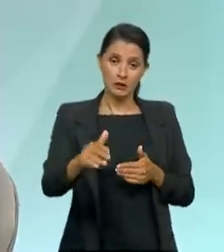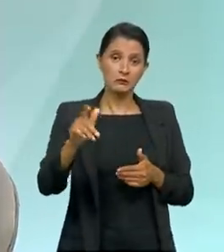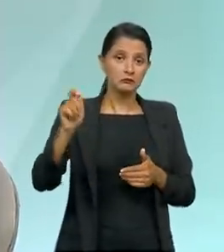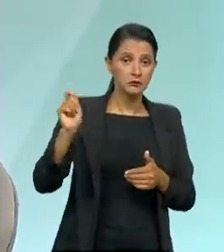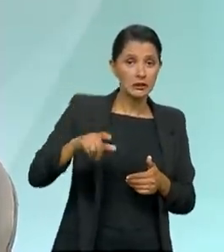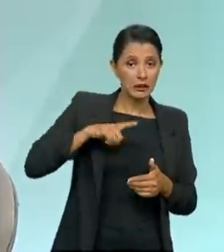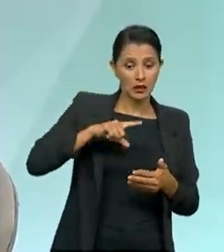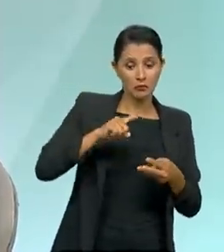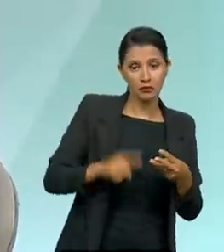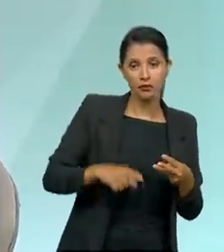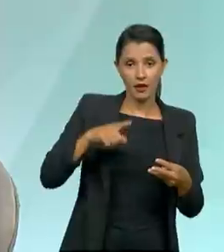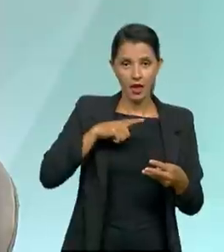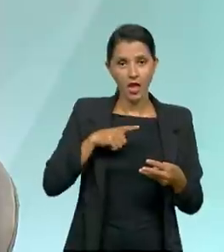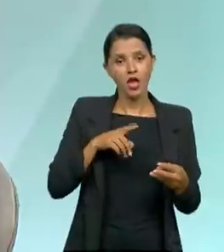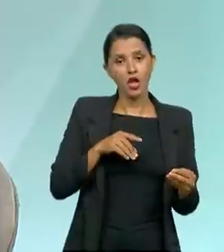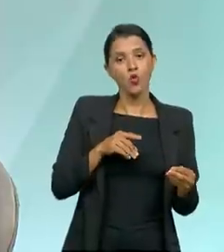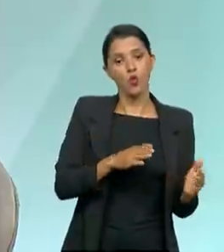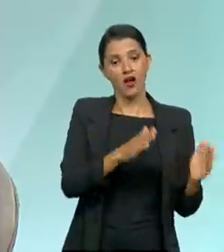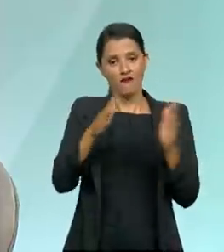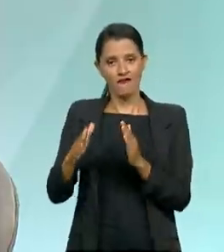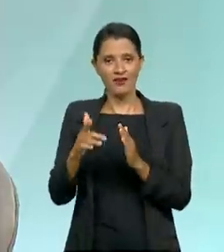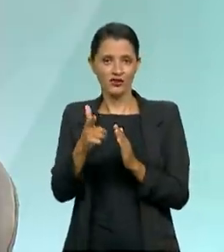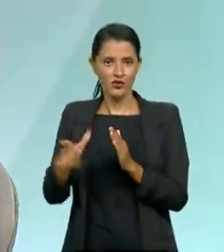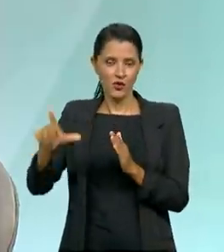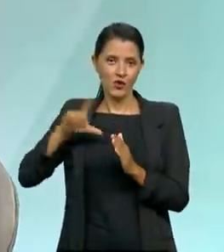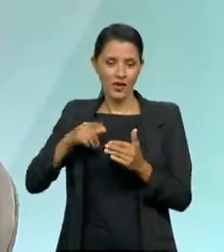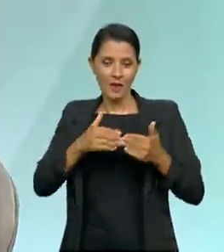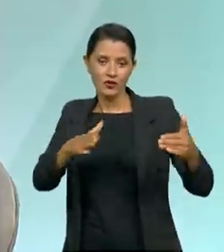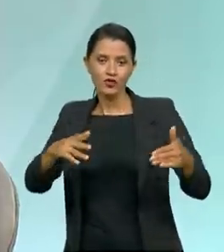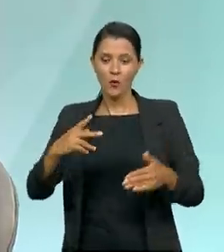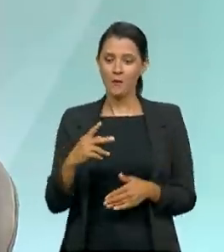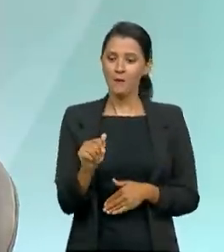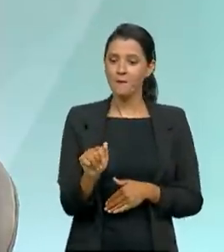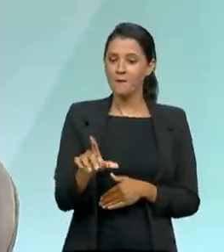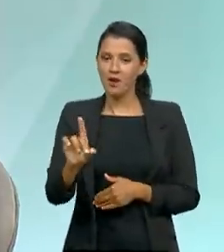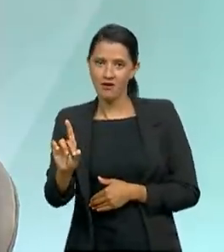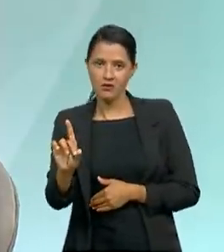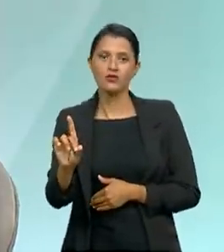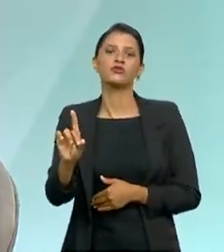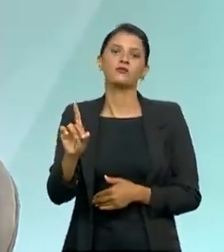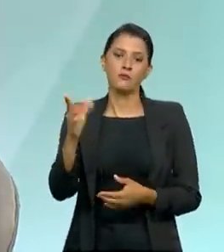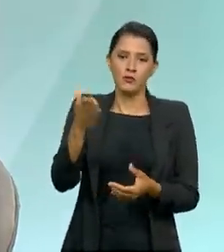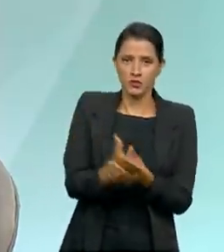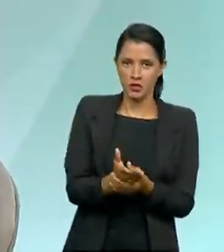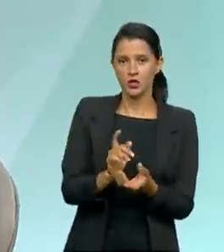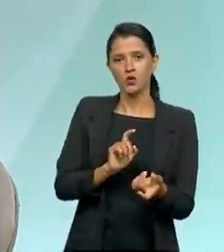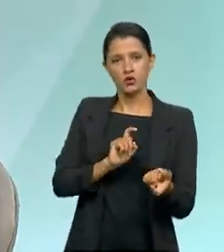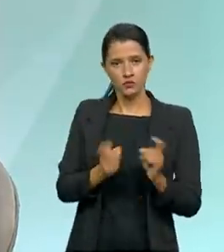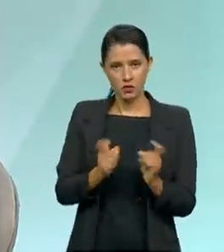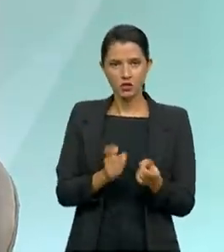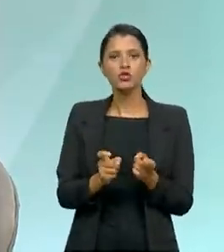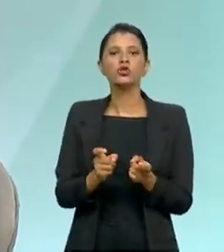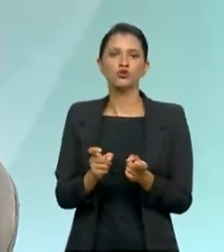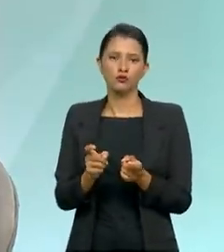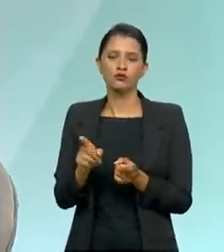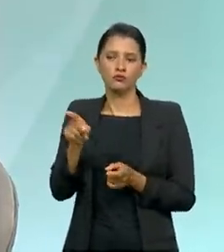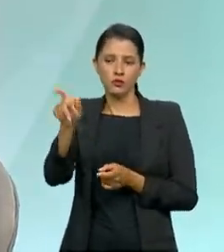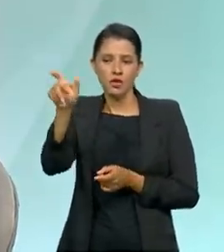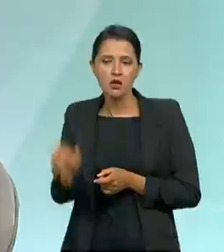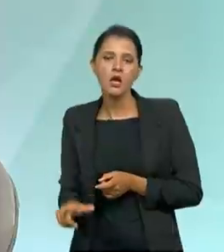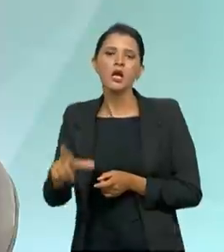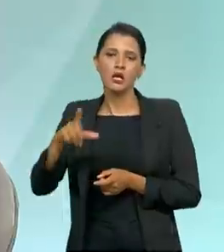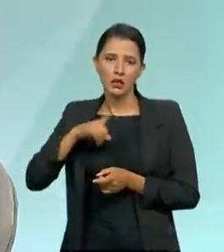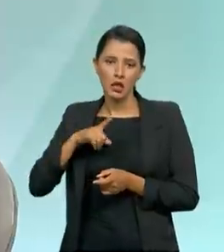pressupostos, eu passo para a próxima fase, que a abertura de um PAD, um processo administrativo disciplinar, onde o servidor tem toda a sua